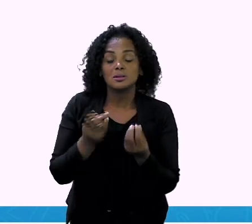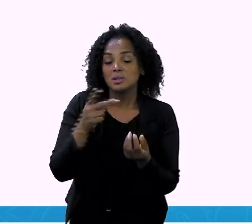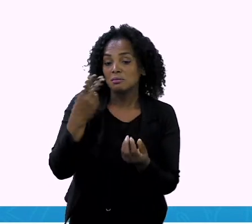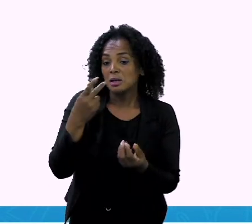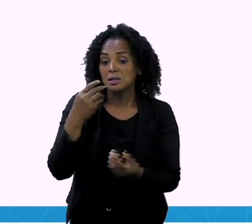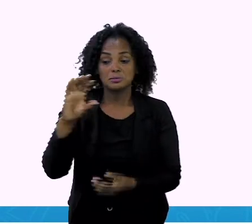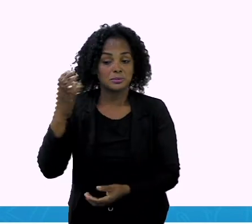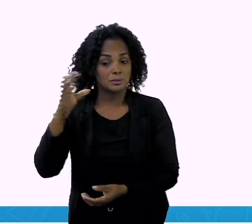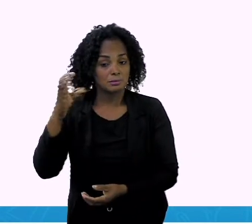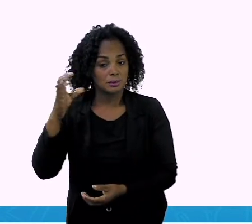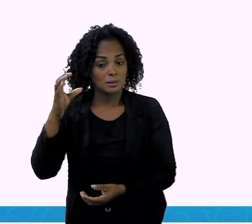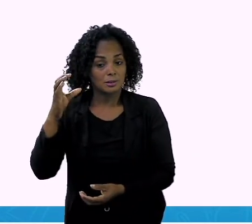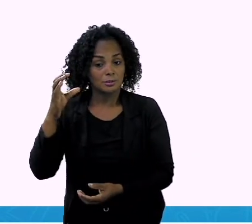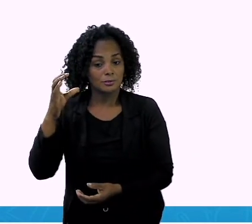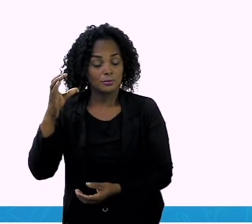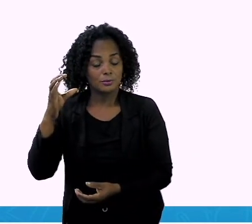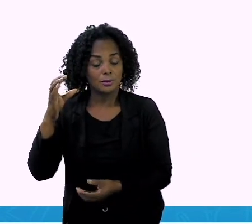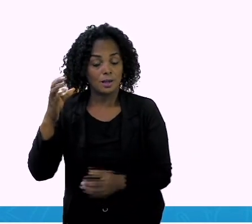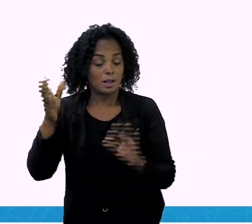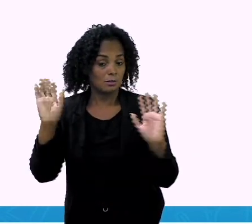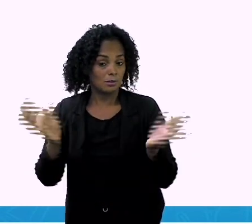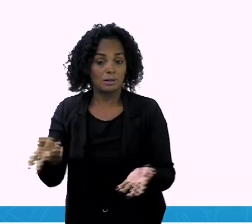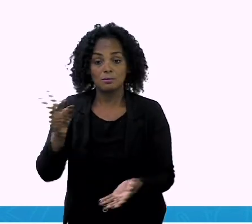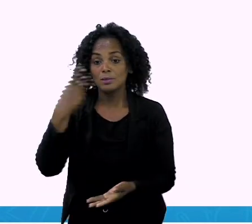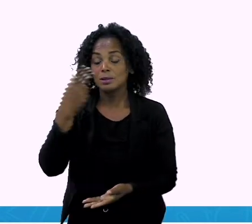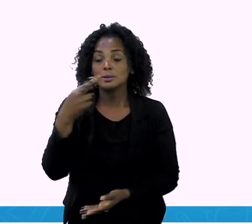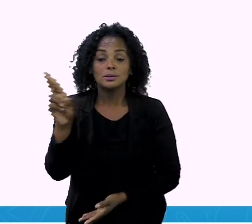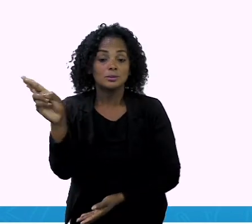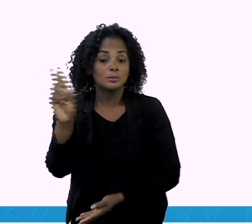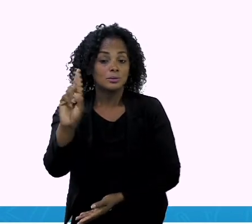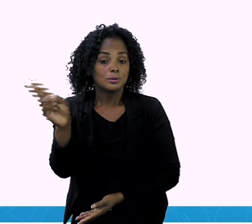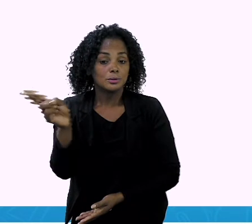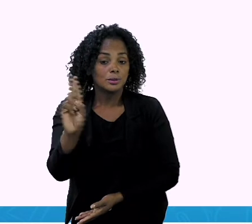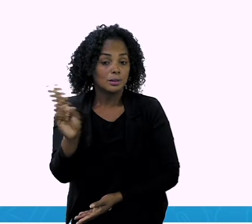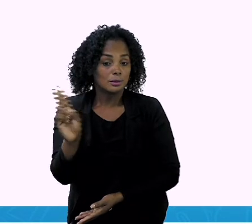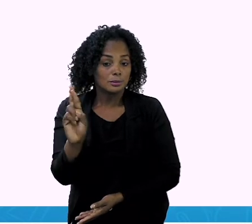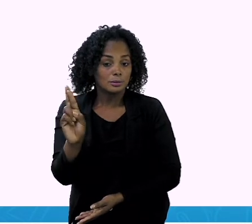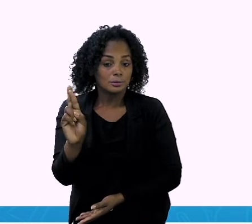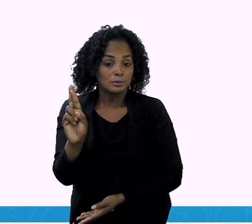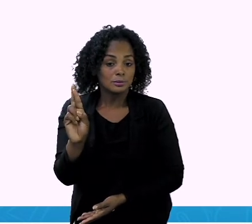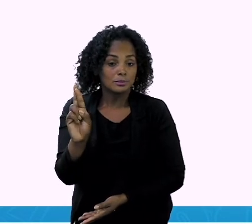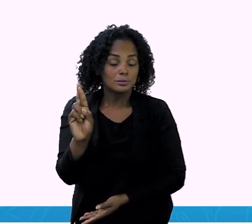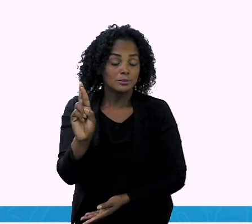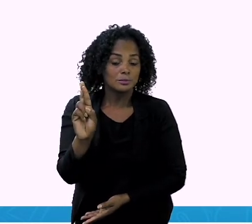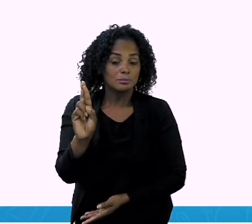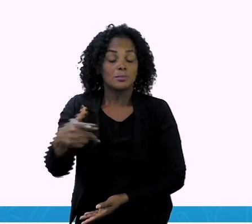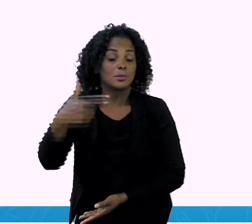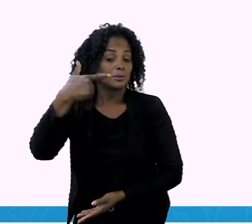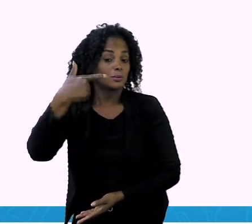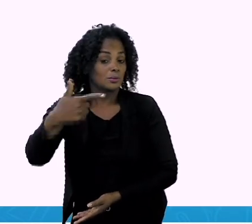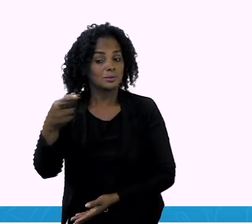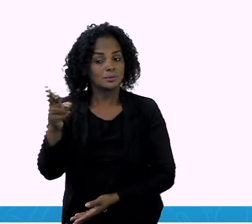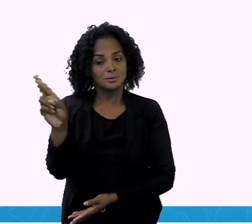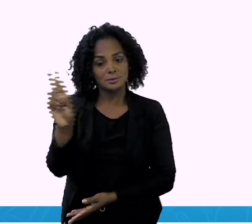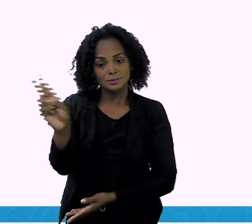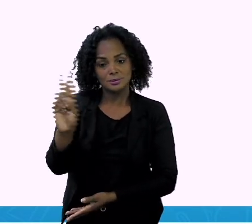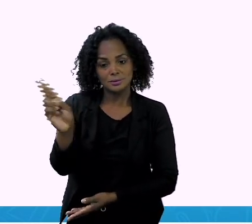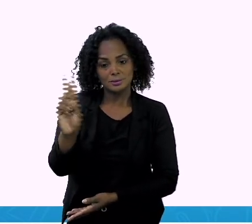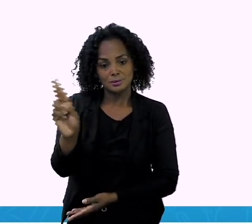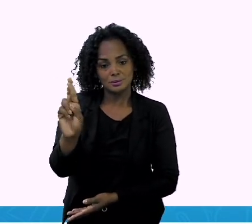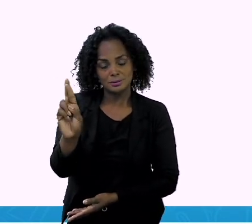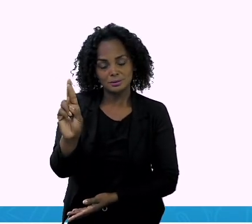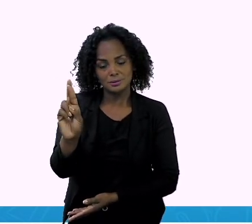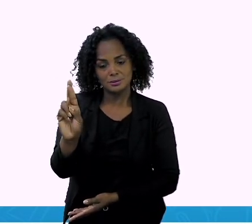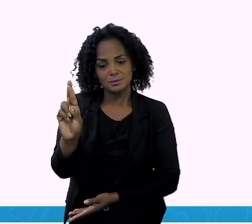centavos, estamos falando de reais, então agora, dois reais. Então, nós iremos colocar o numeral